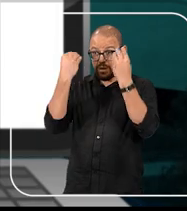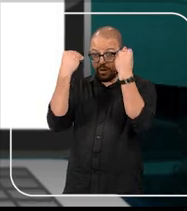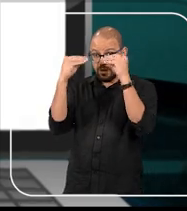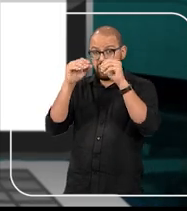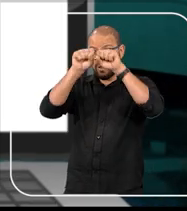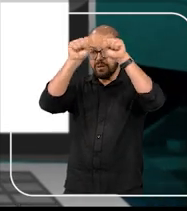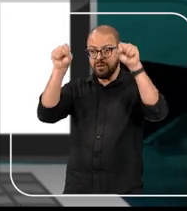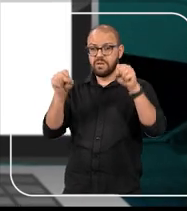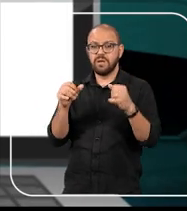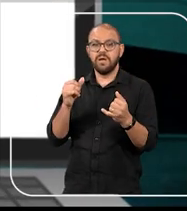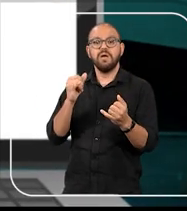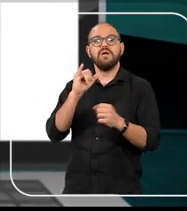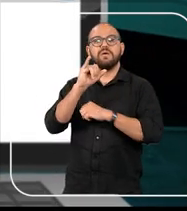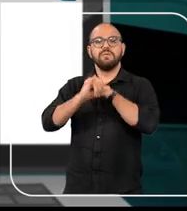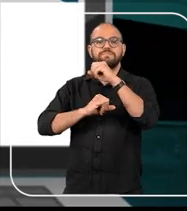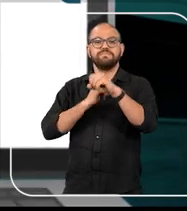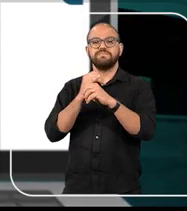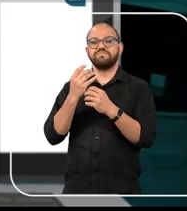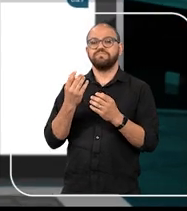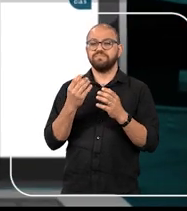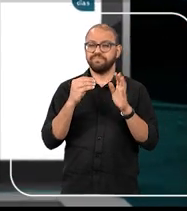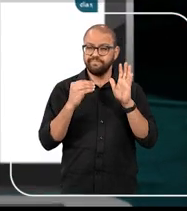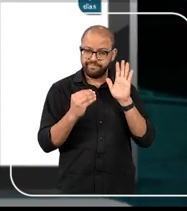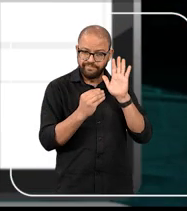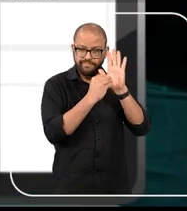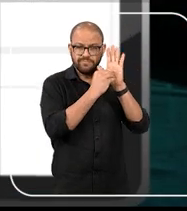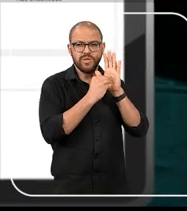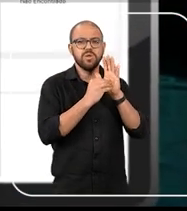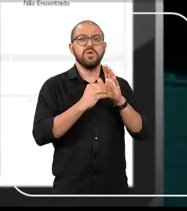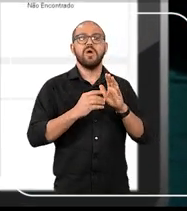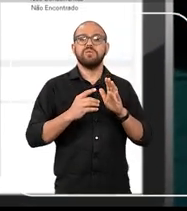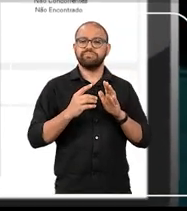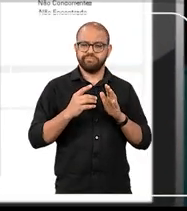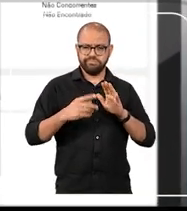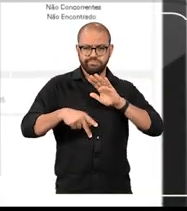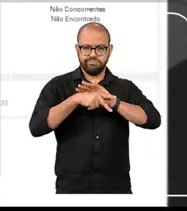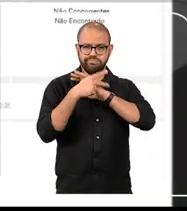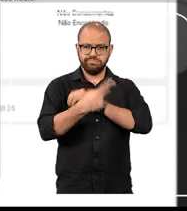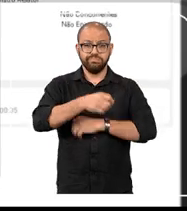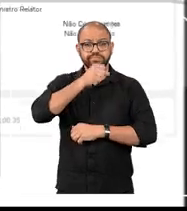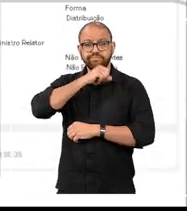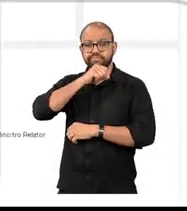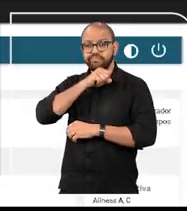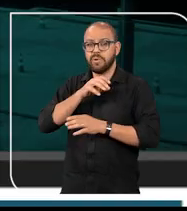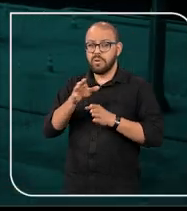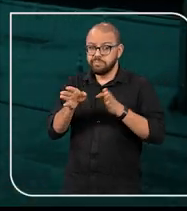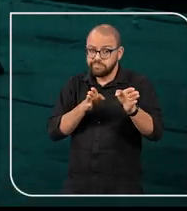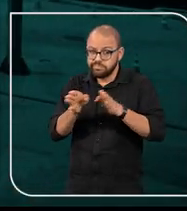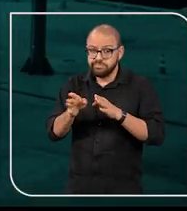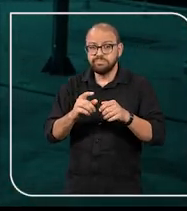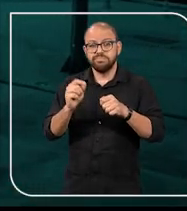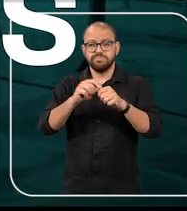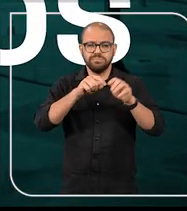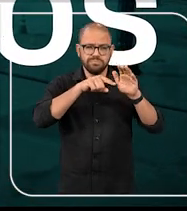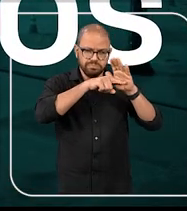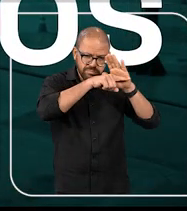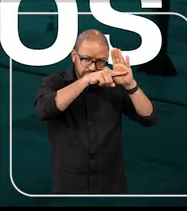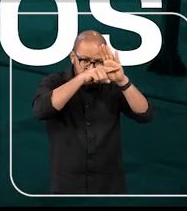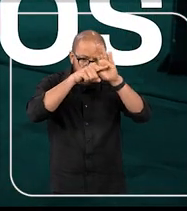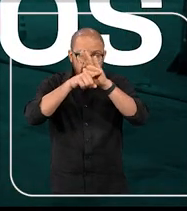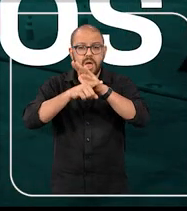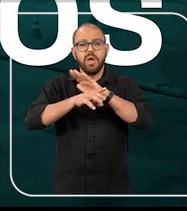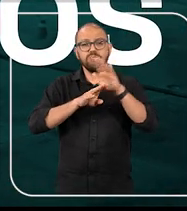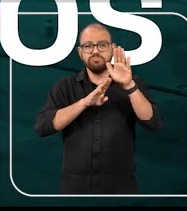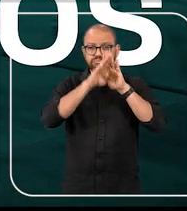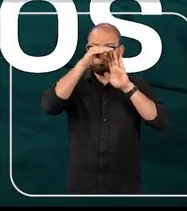em implementar em seu sistema informatizado o marcador Estatuto do Idoso, viabilizando a realização